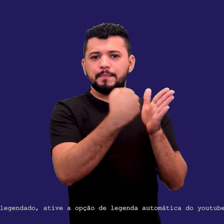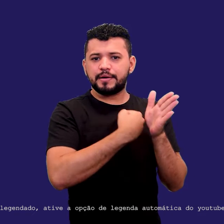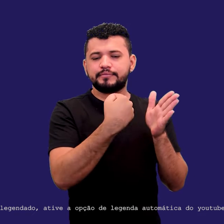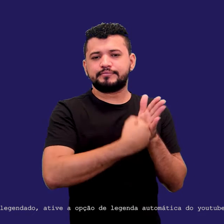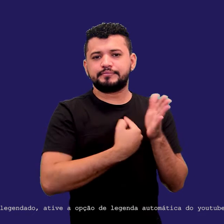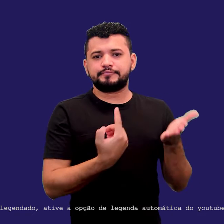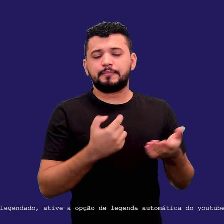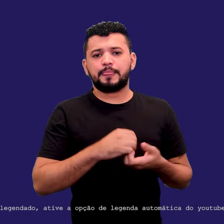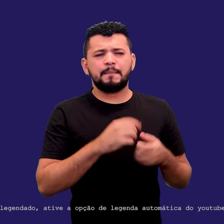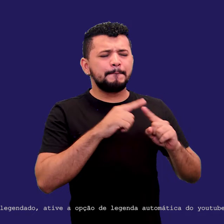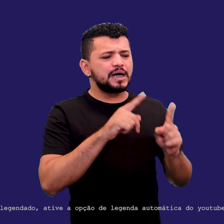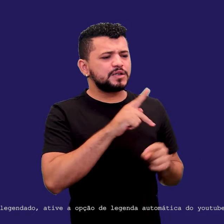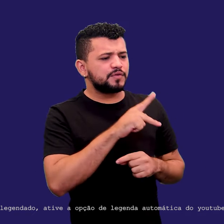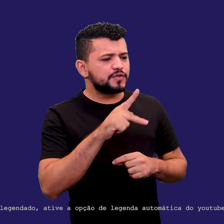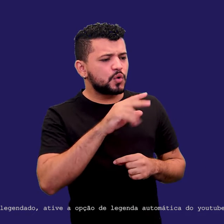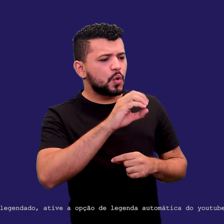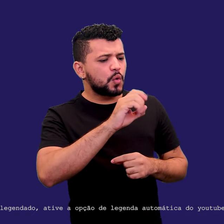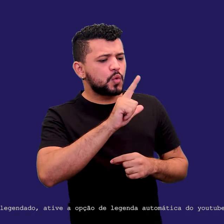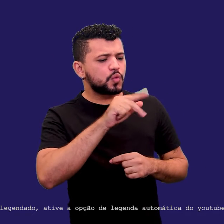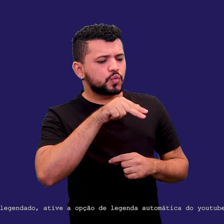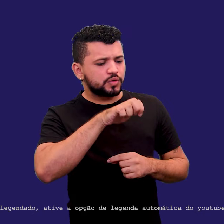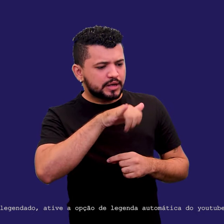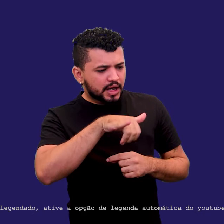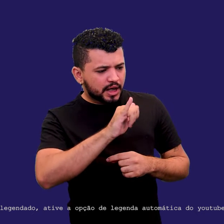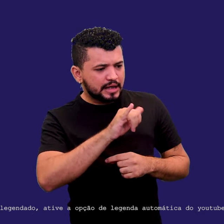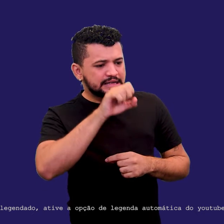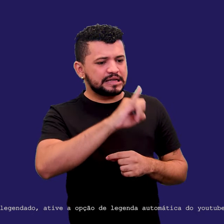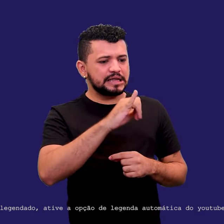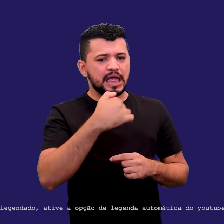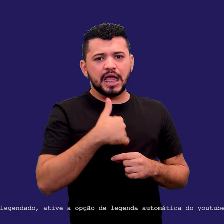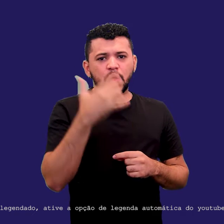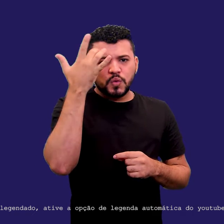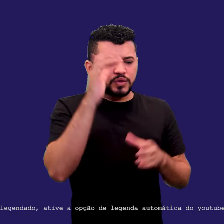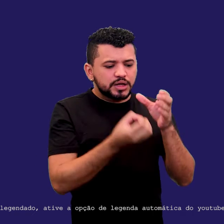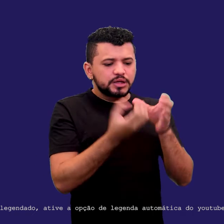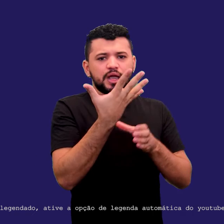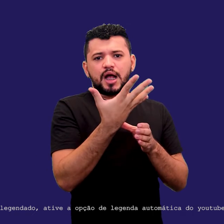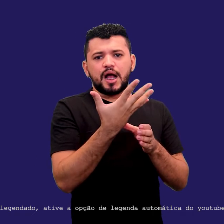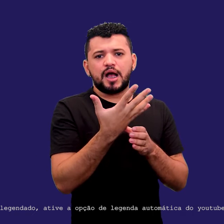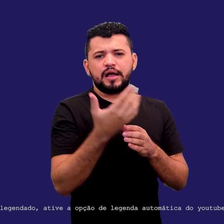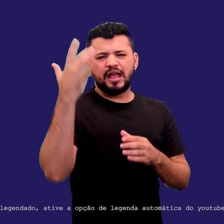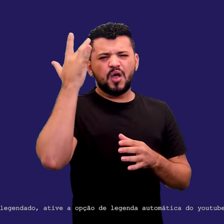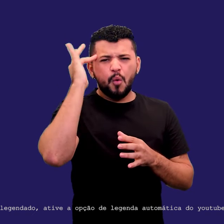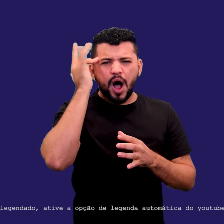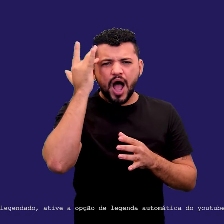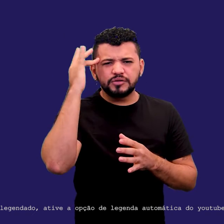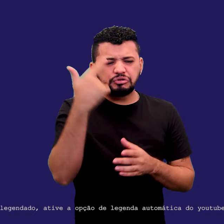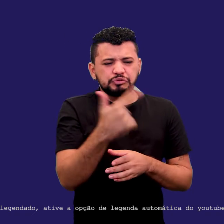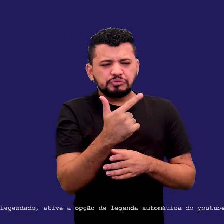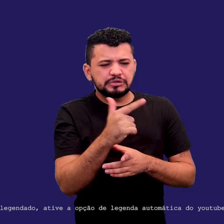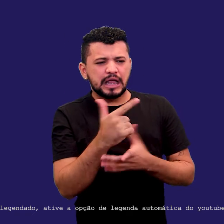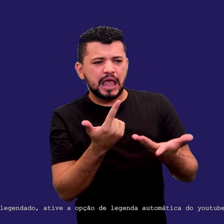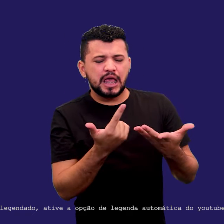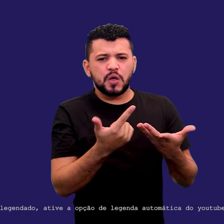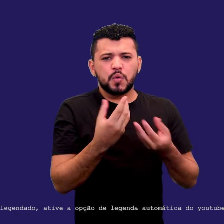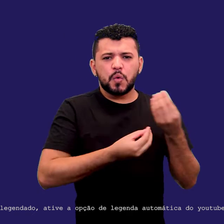professor, ou Ney, então, se eu não nasci criativo, e eu não acho que eu sou criativo, eu